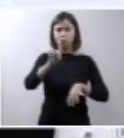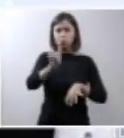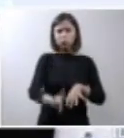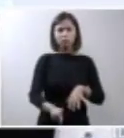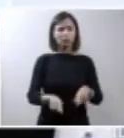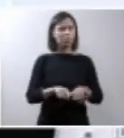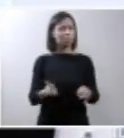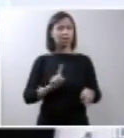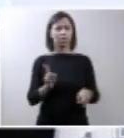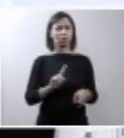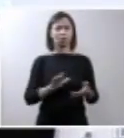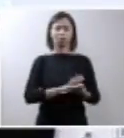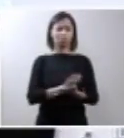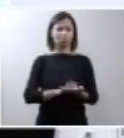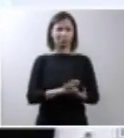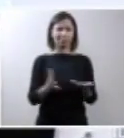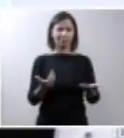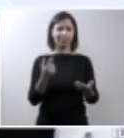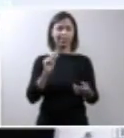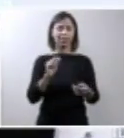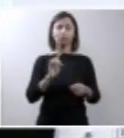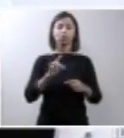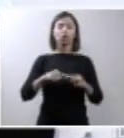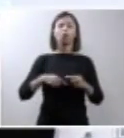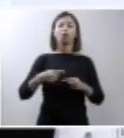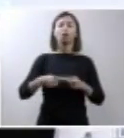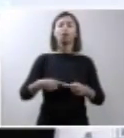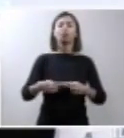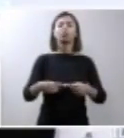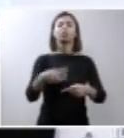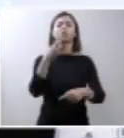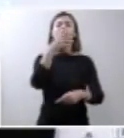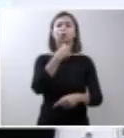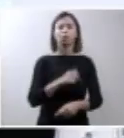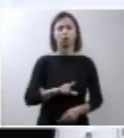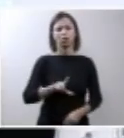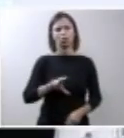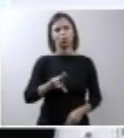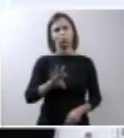o luto, mas não é nada mais do que postergar o luto.